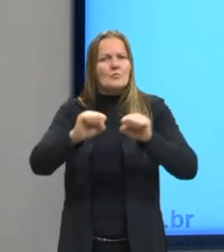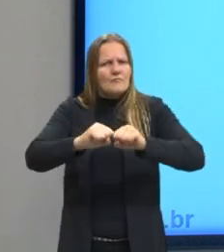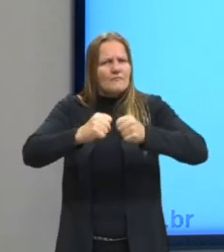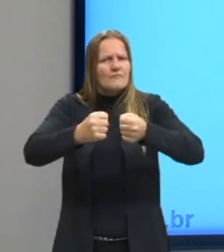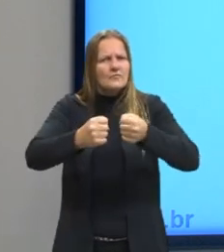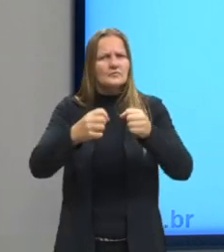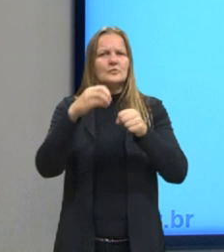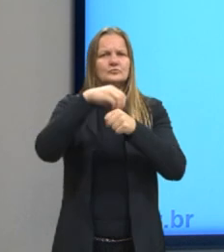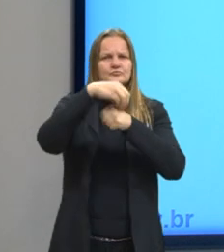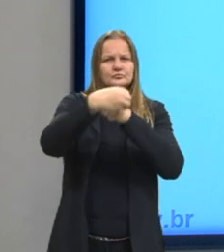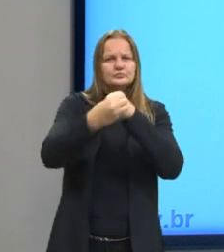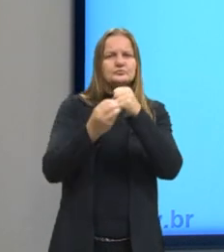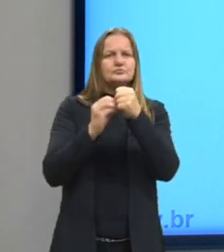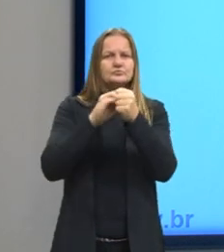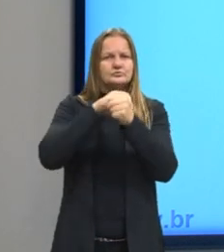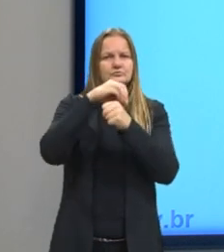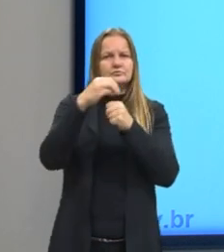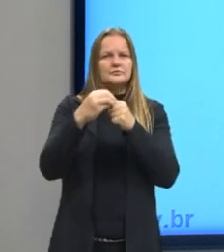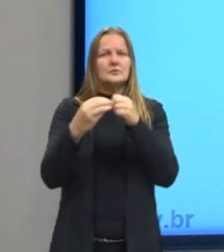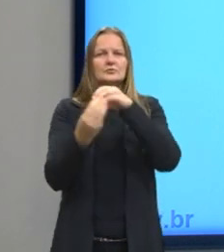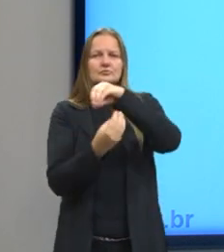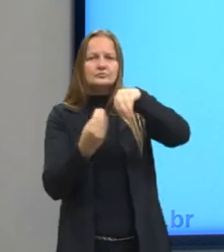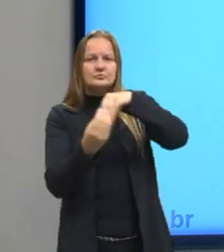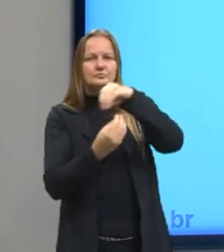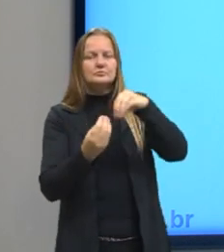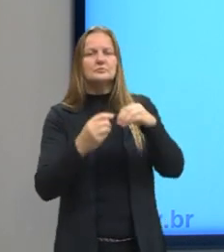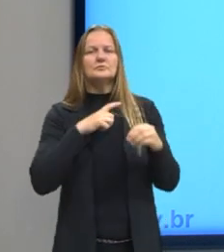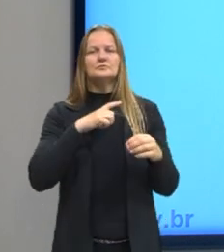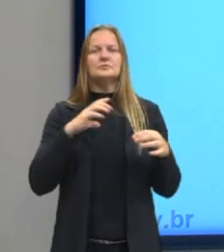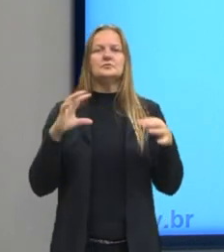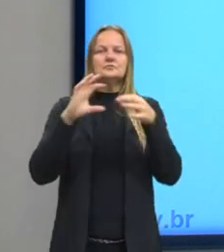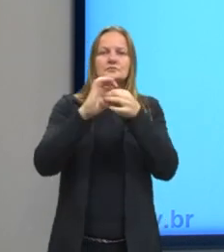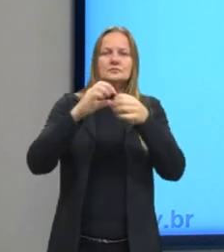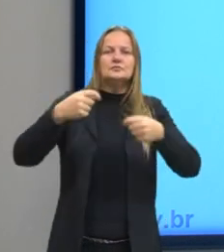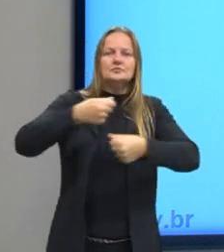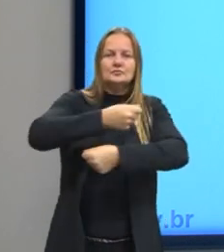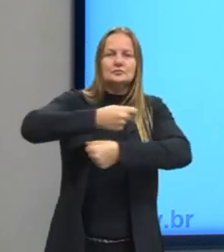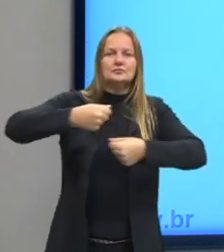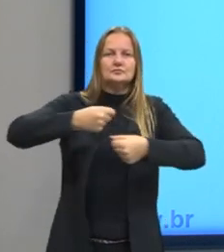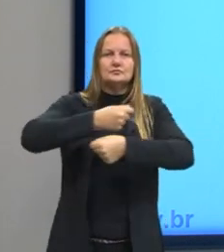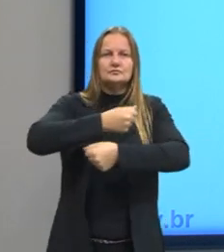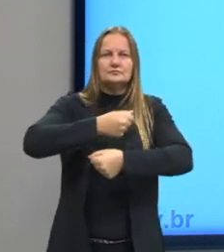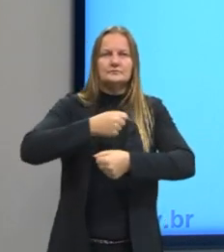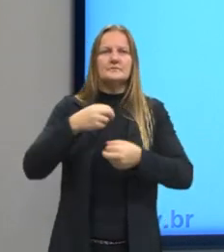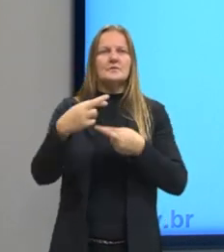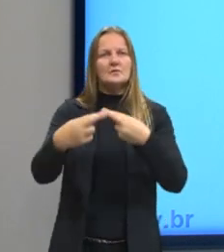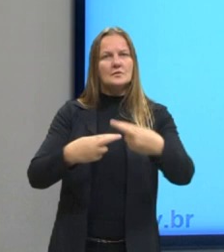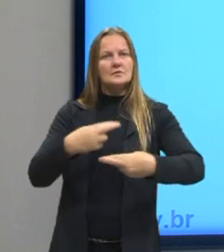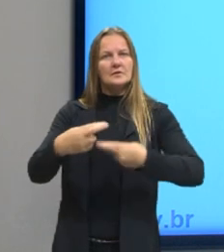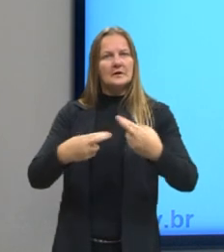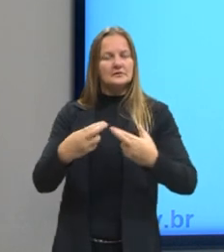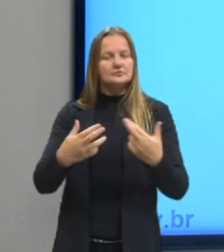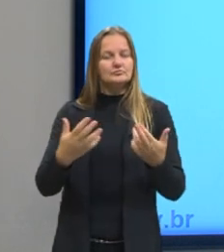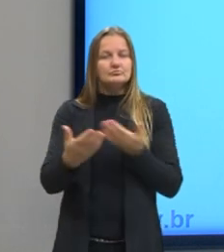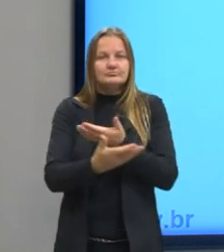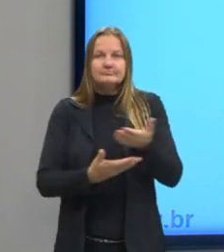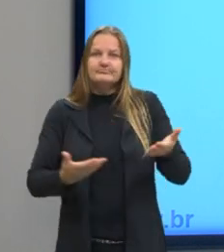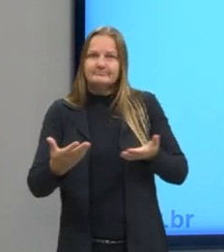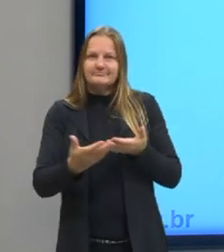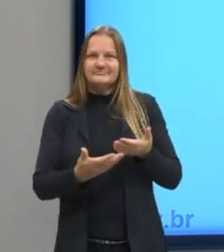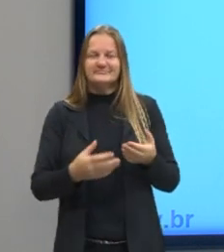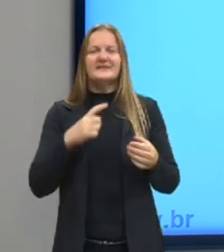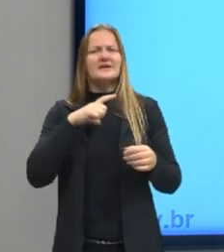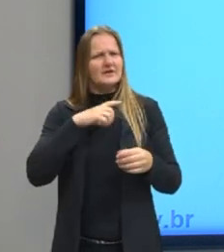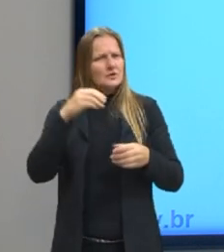moléculas, então, de os compostos formados através de ligações covalentes interagem entre si. Eu já tenho o meu